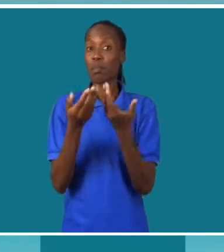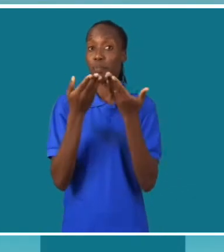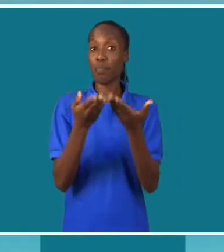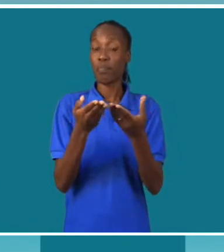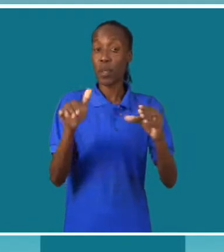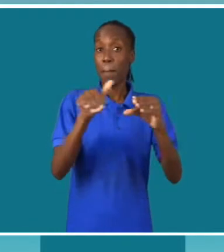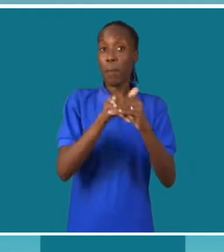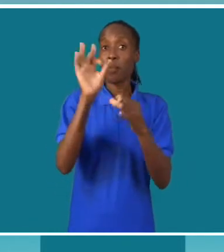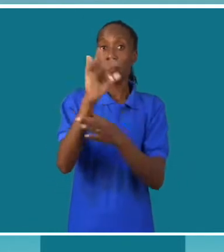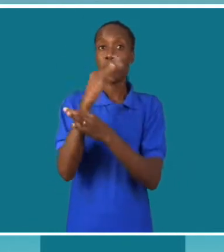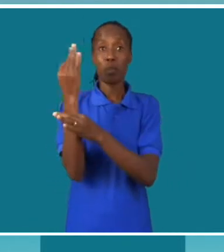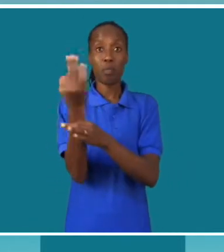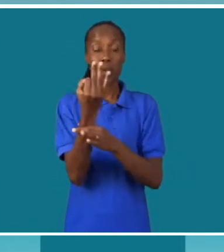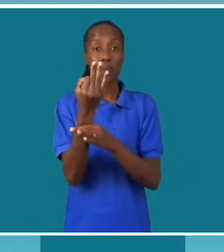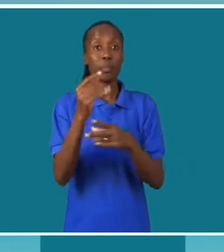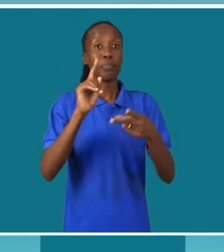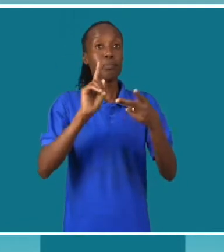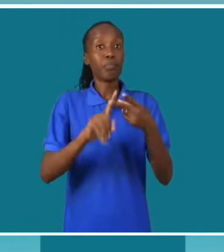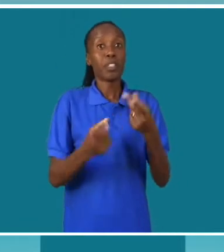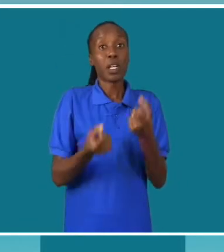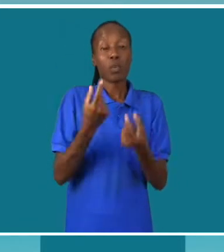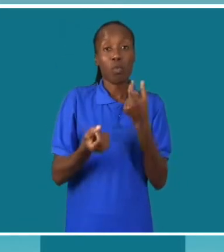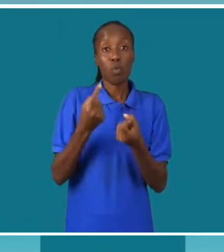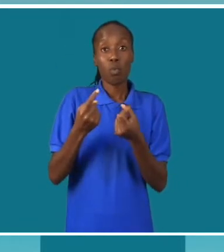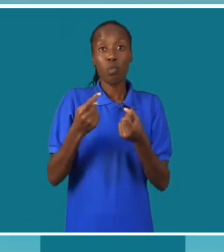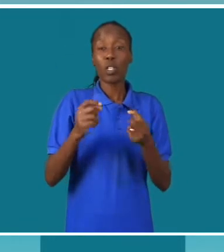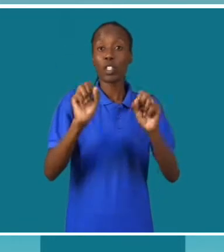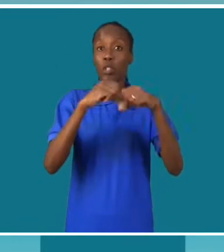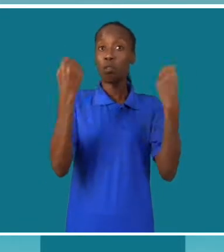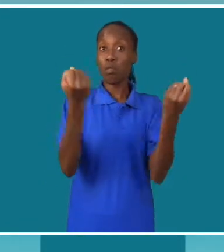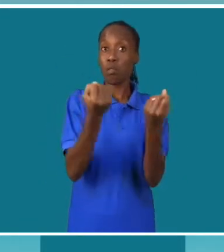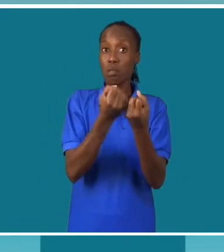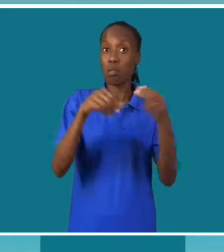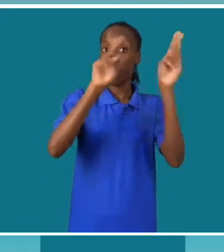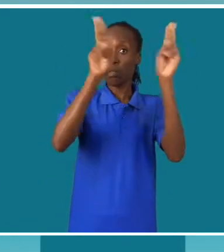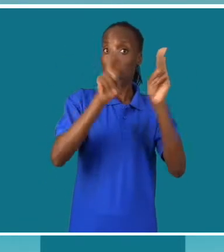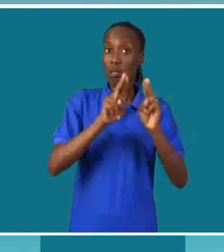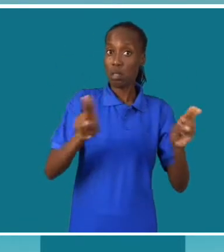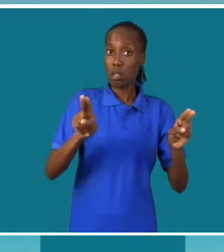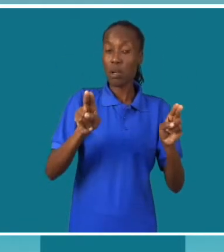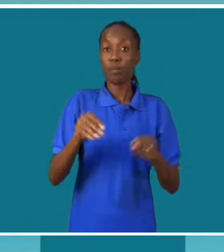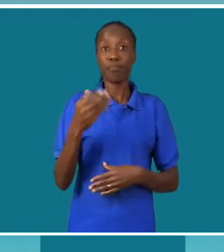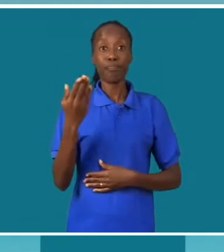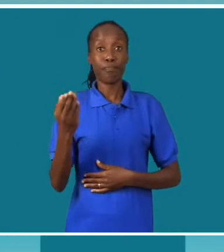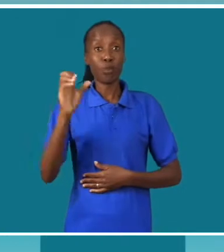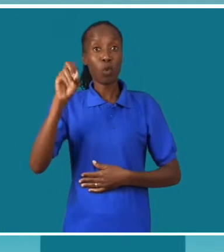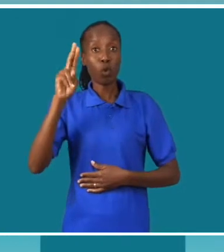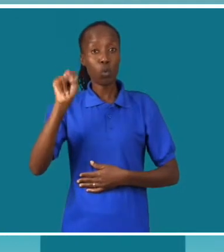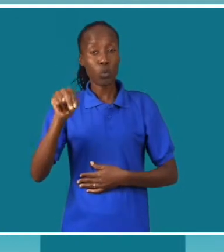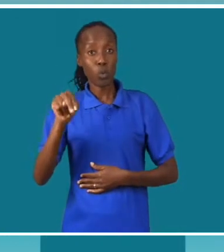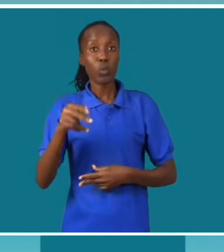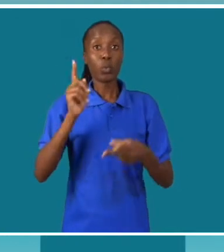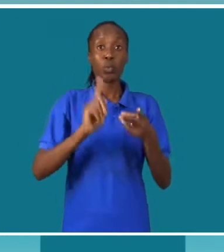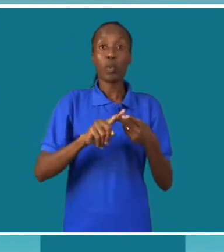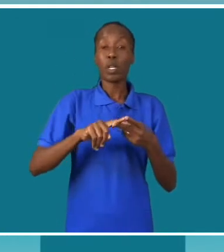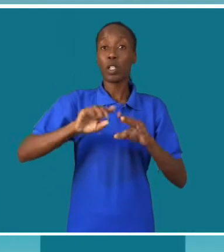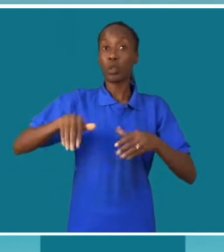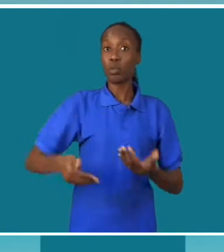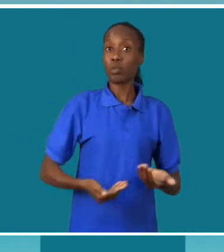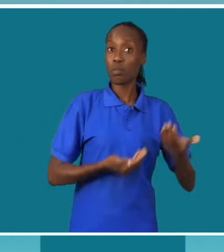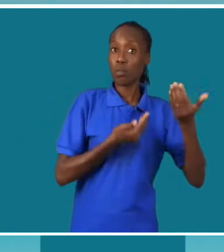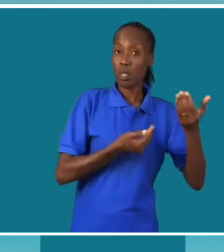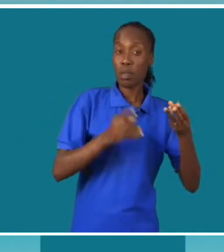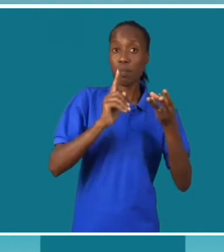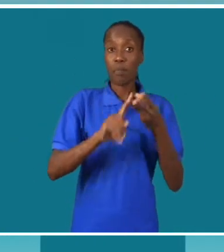organizações, membros do FAMOD e algumas organizações internacionais, como o caso da Agência das Nações Unidas, como a